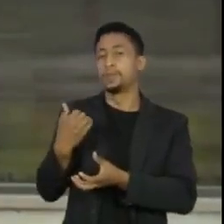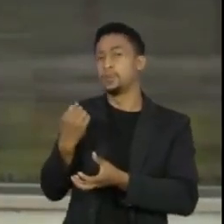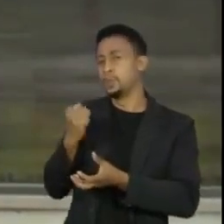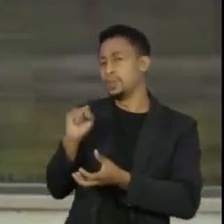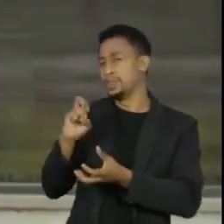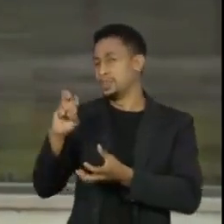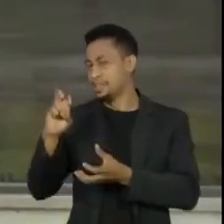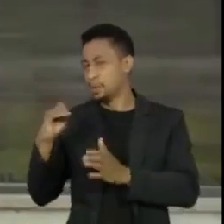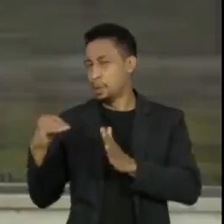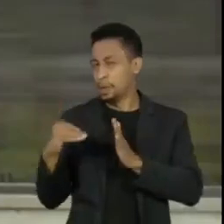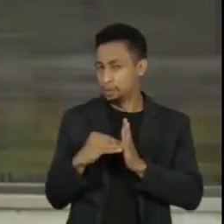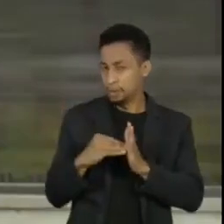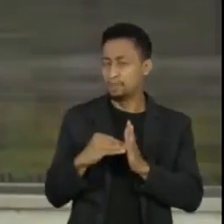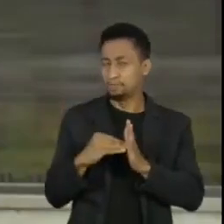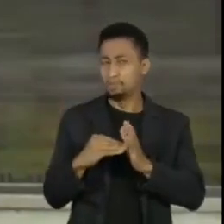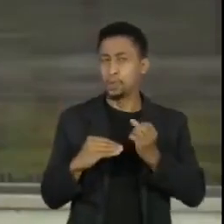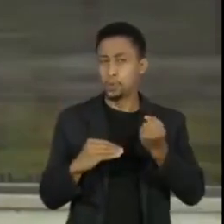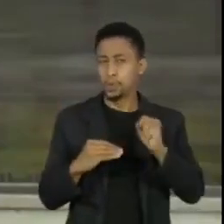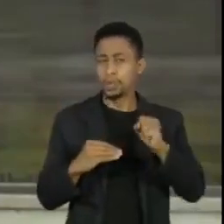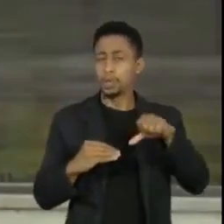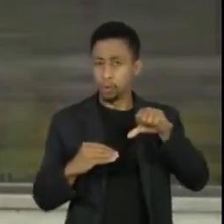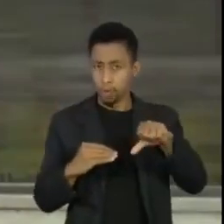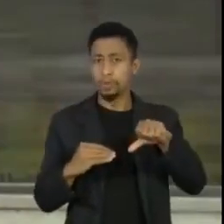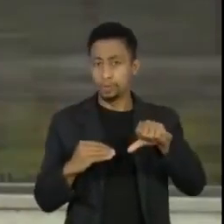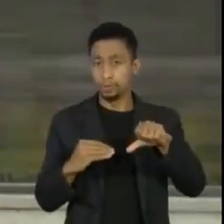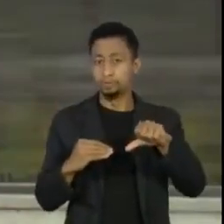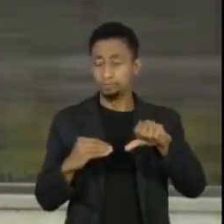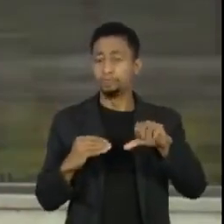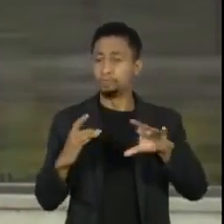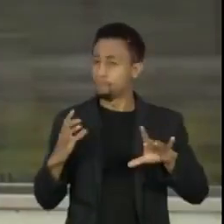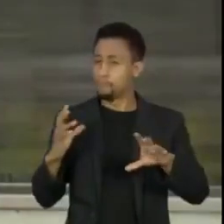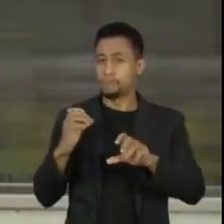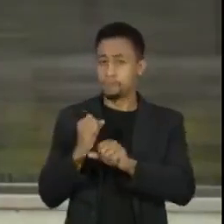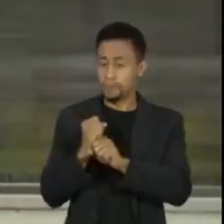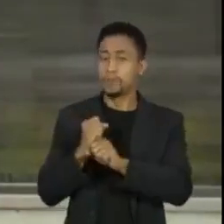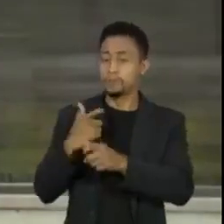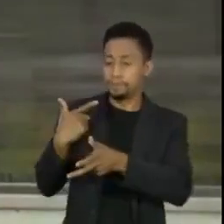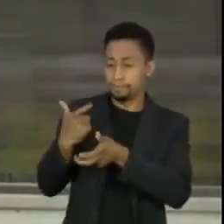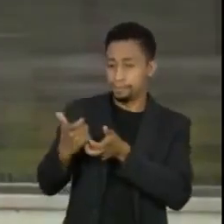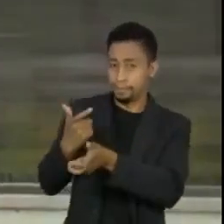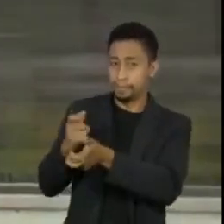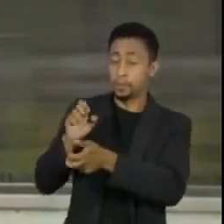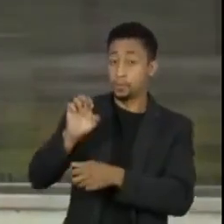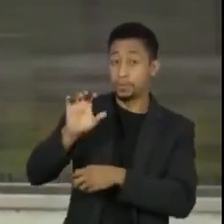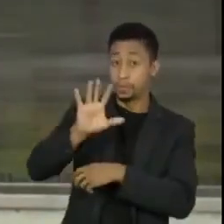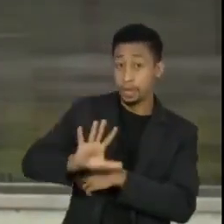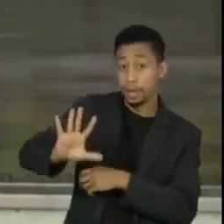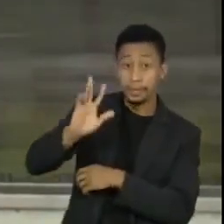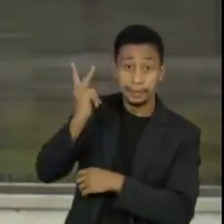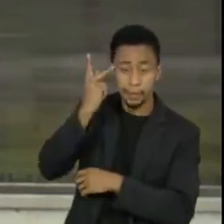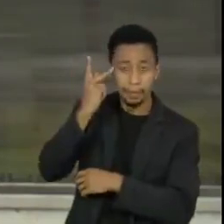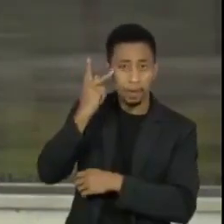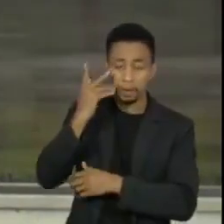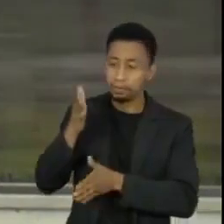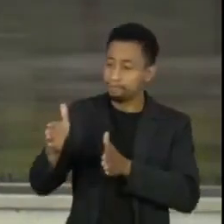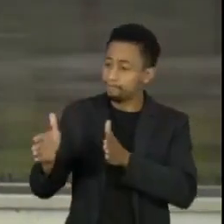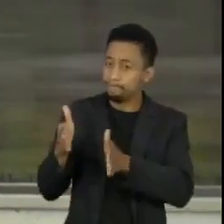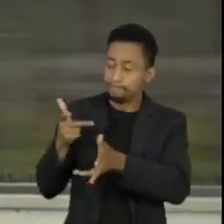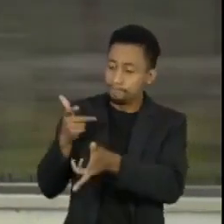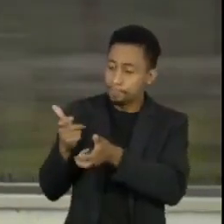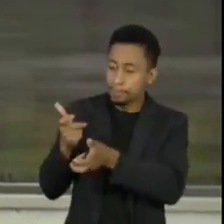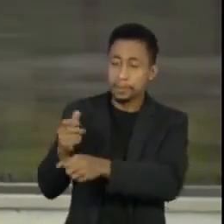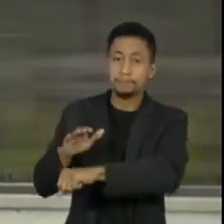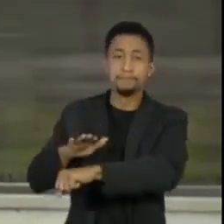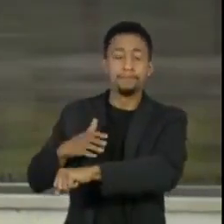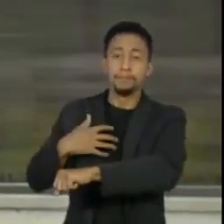85 e 89 anos em todo o estado de São Paulo. Um dos momentos mais emocionantes da vacina,